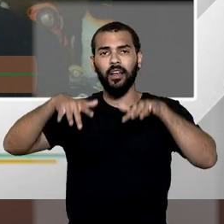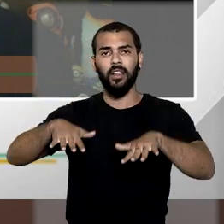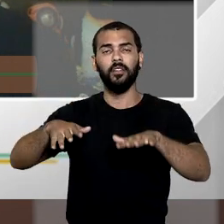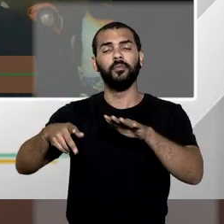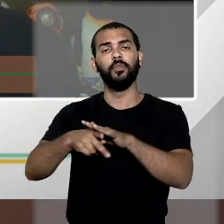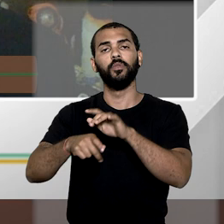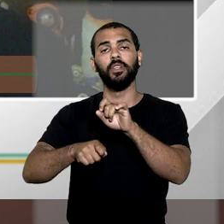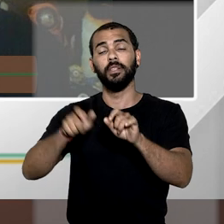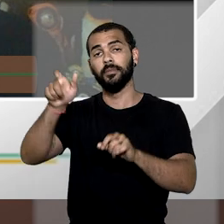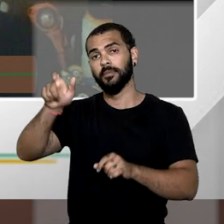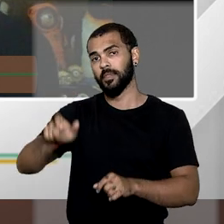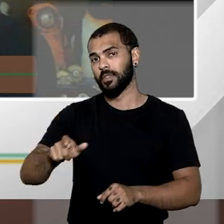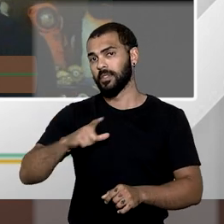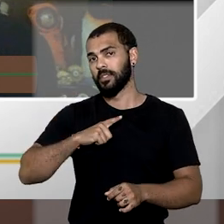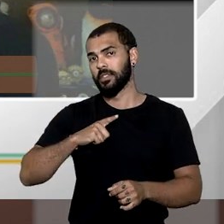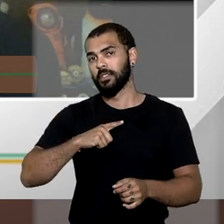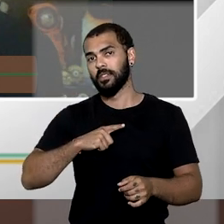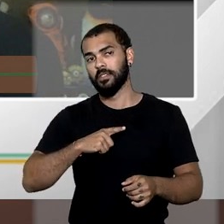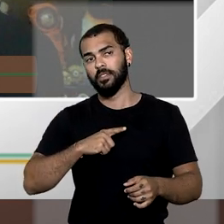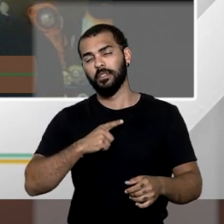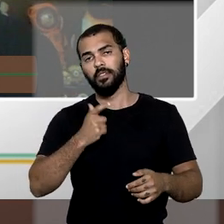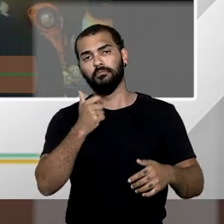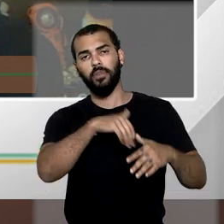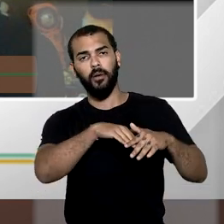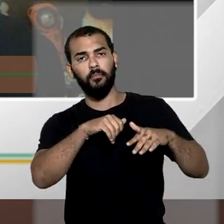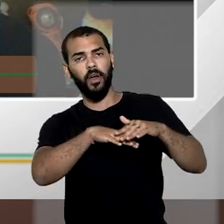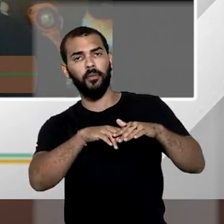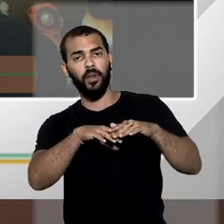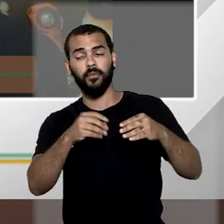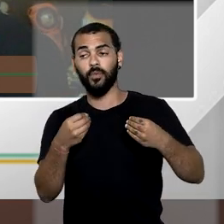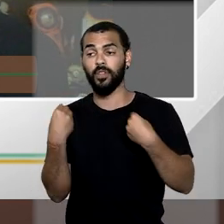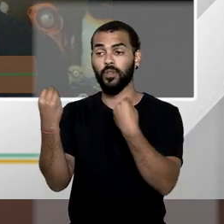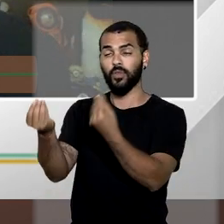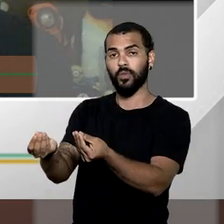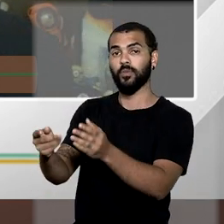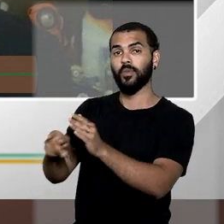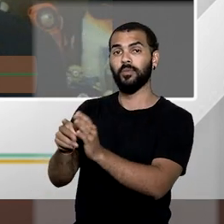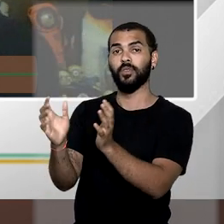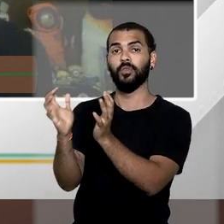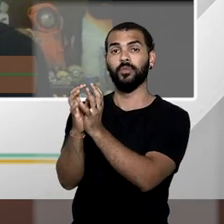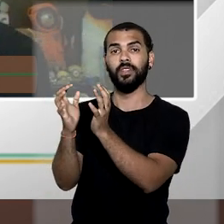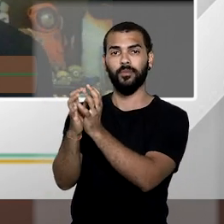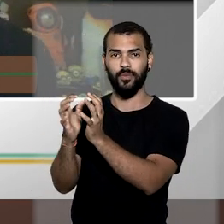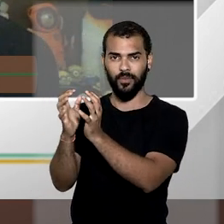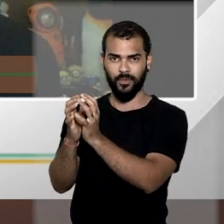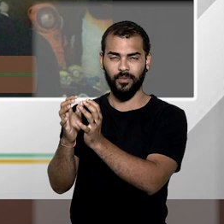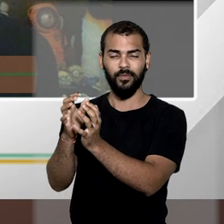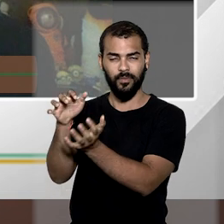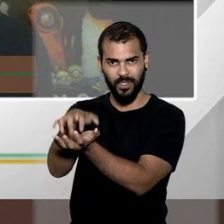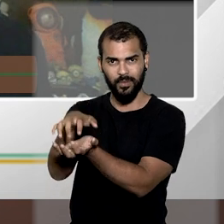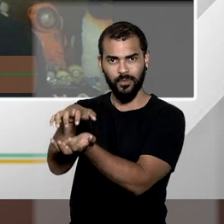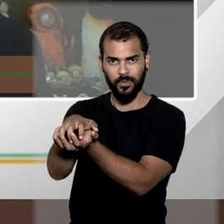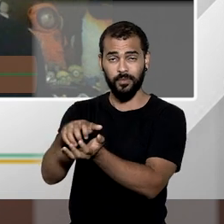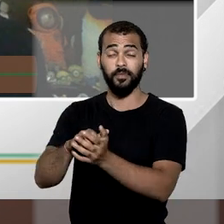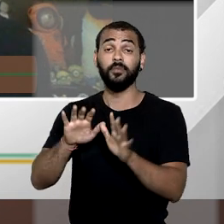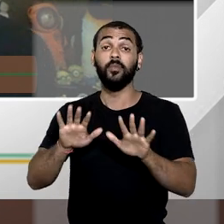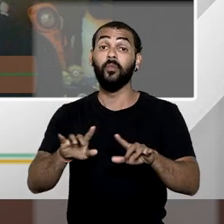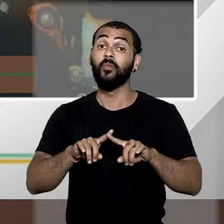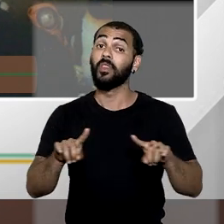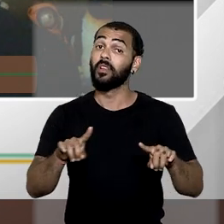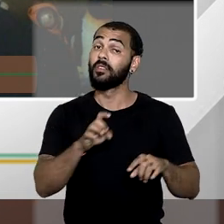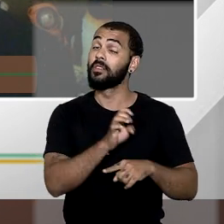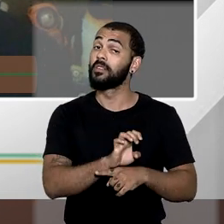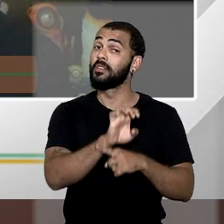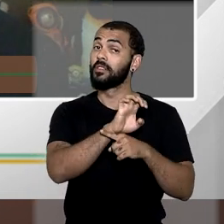um colecionador que havia doado a sua coleção para o Estado de Pernambuco. E o Estado da Bahia, na